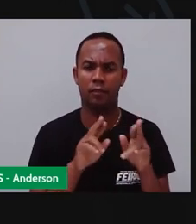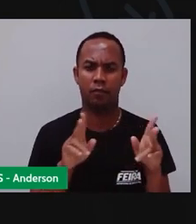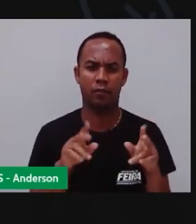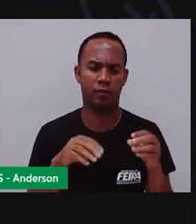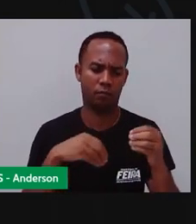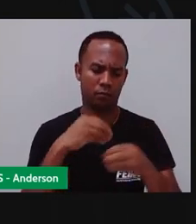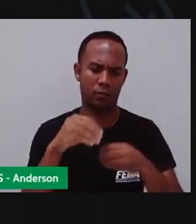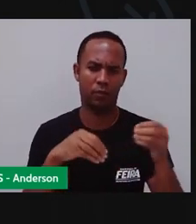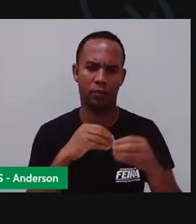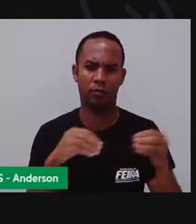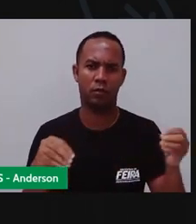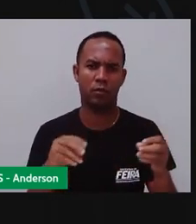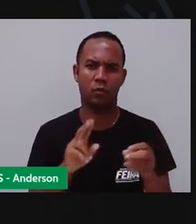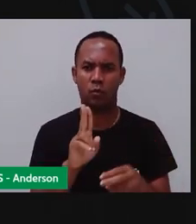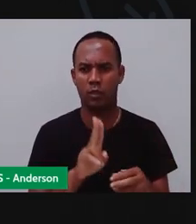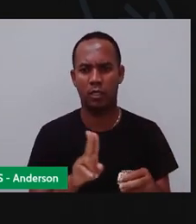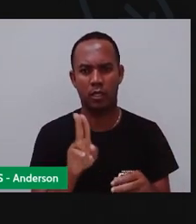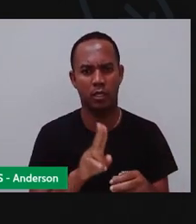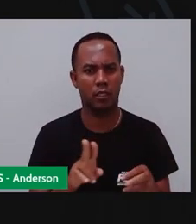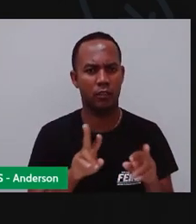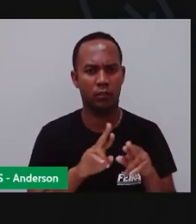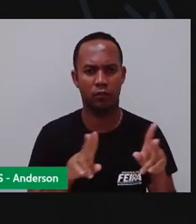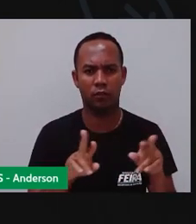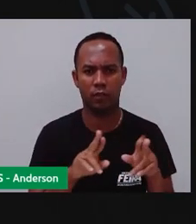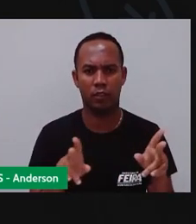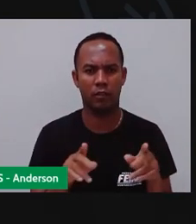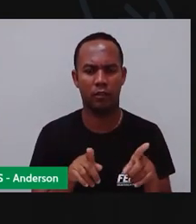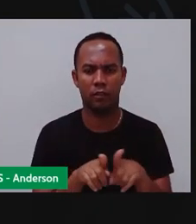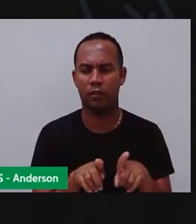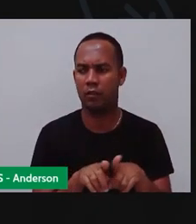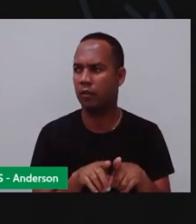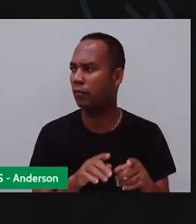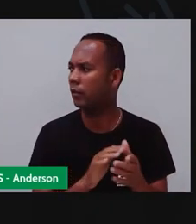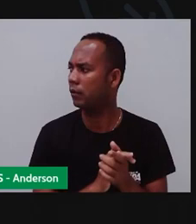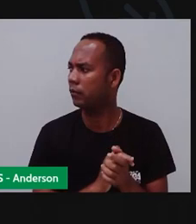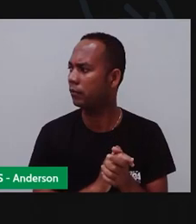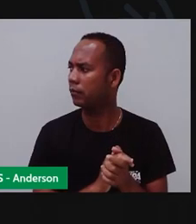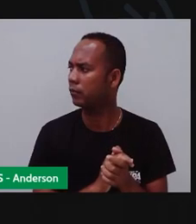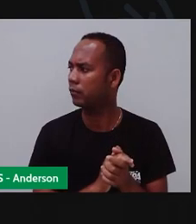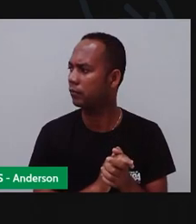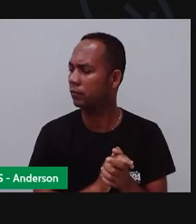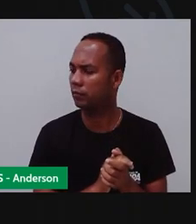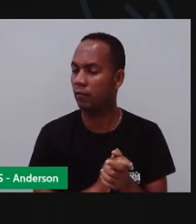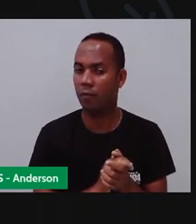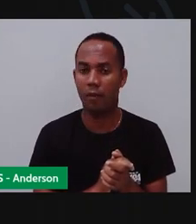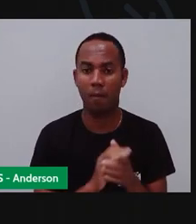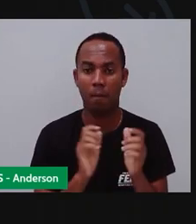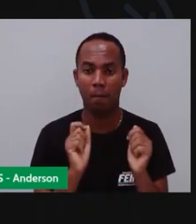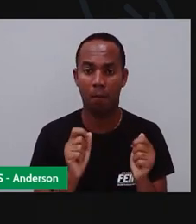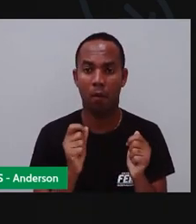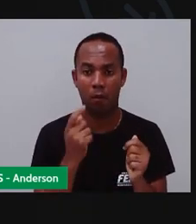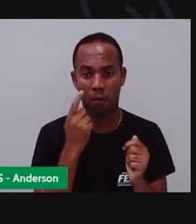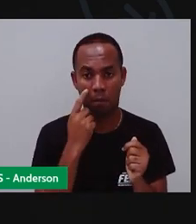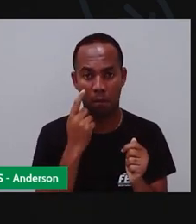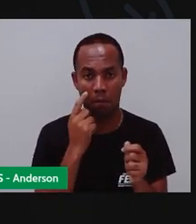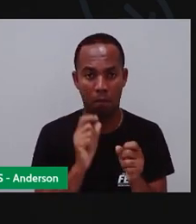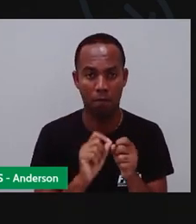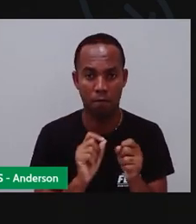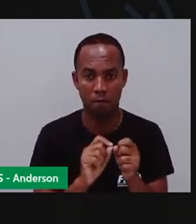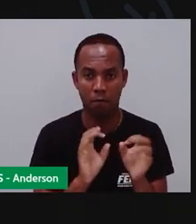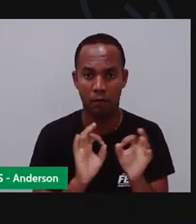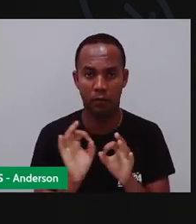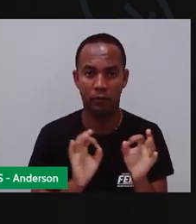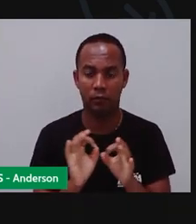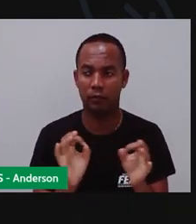Que eu não vou utilizar mais Então existem várias maneiras De fazer a minha maquete Inclusive Vocês terão um bom tempinho aí Pra poder fazer